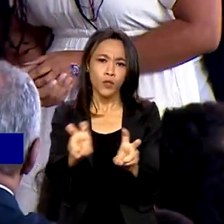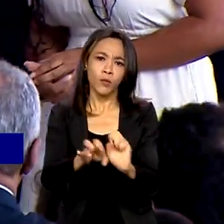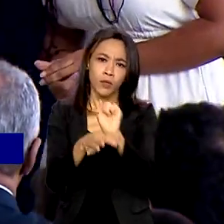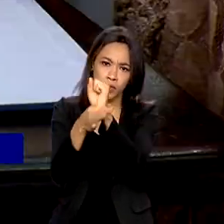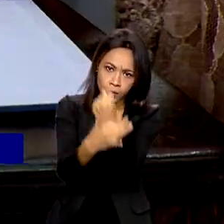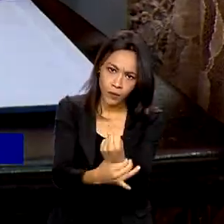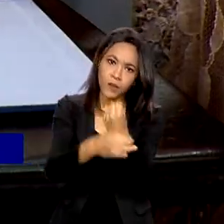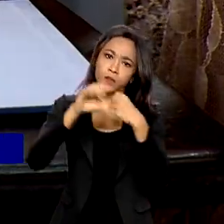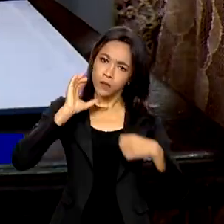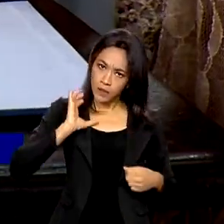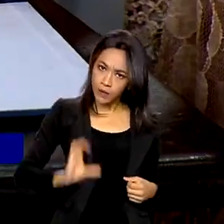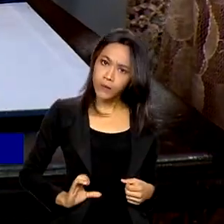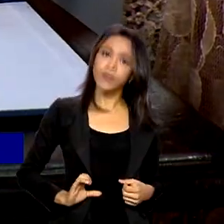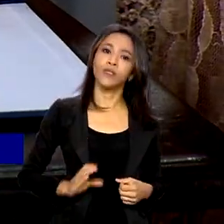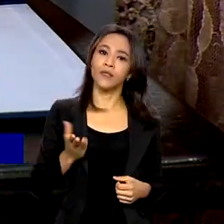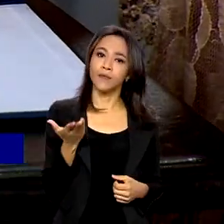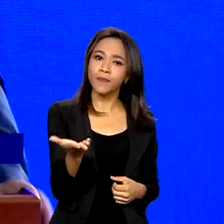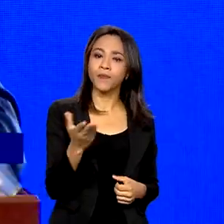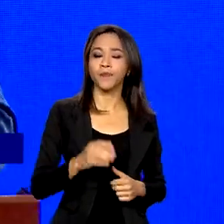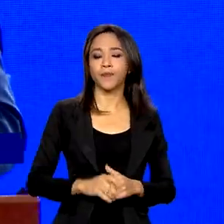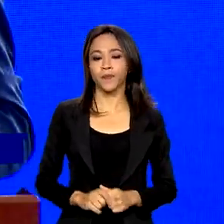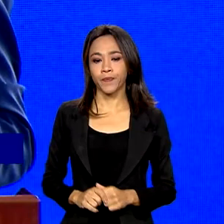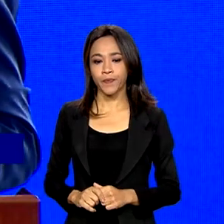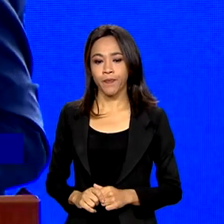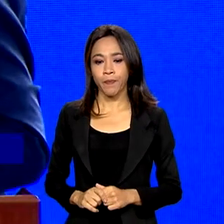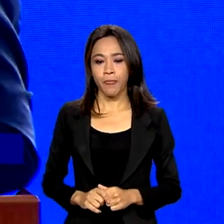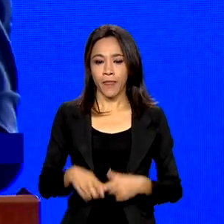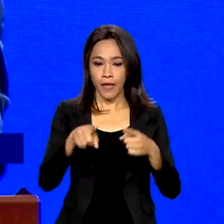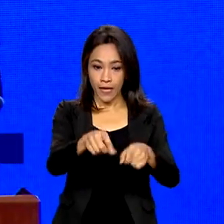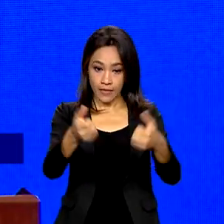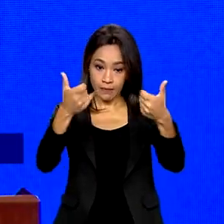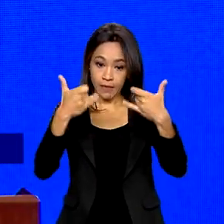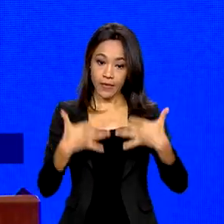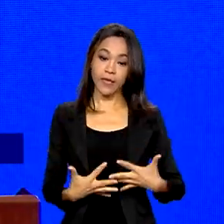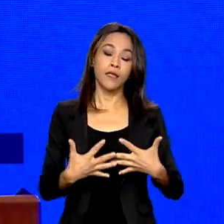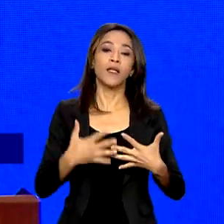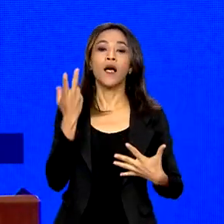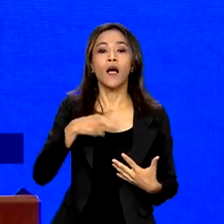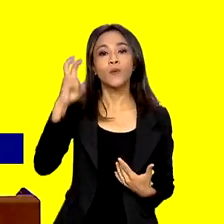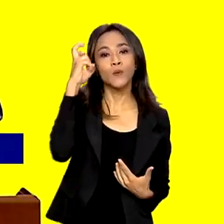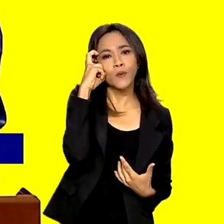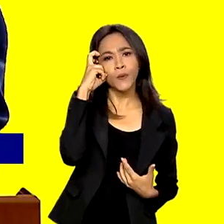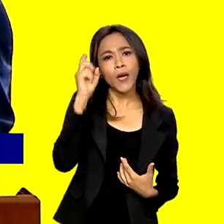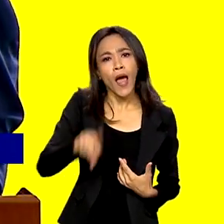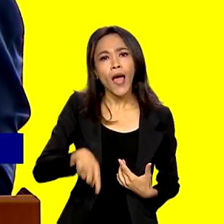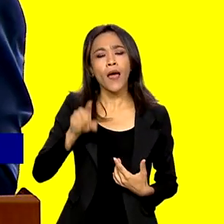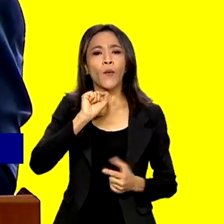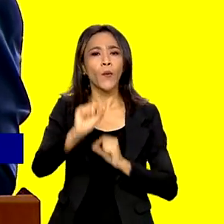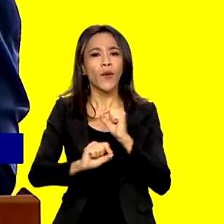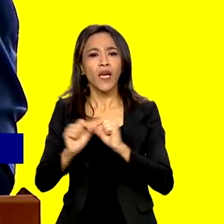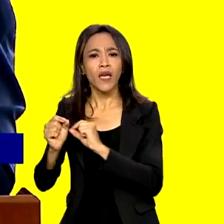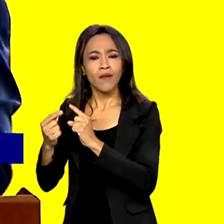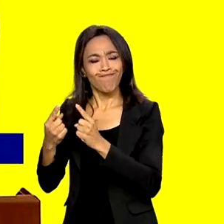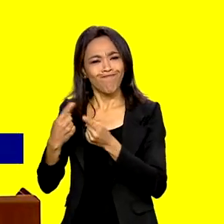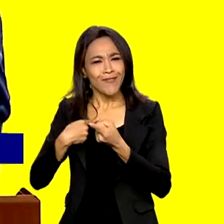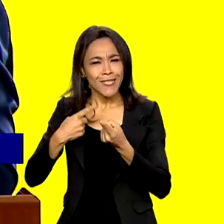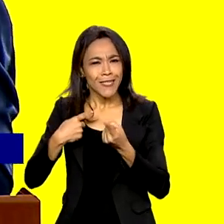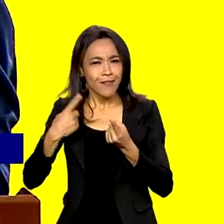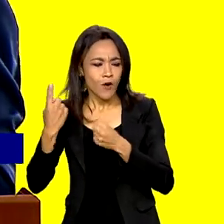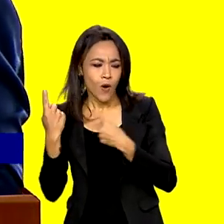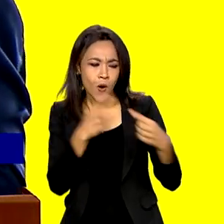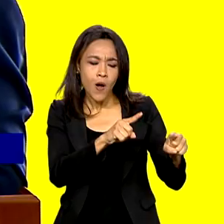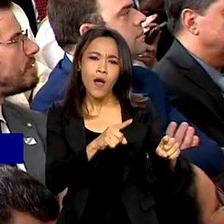com Cidadania, o PRONACI 2. A cultura é uma forma de disputar com o mundo do crime a